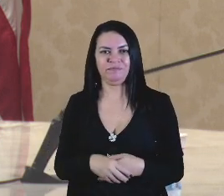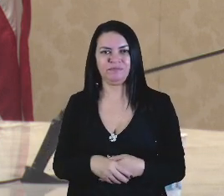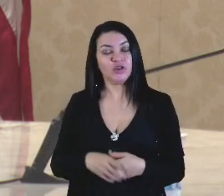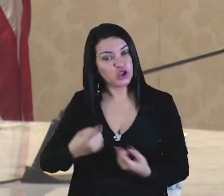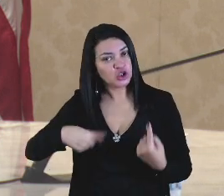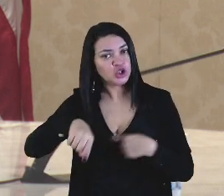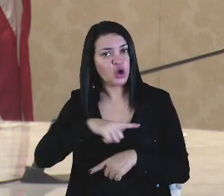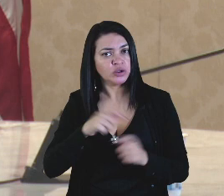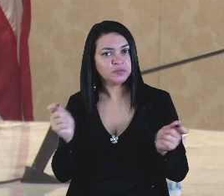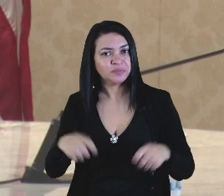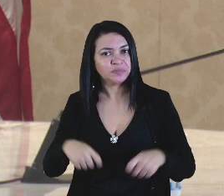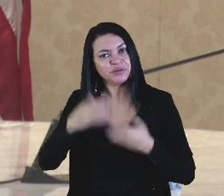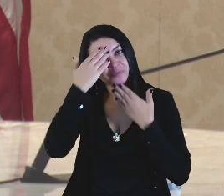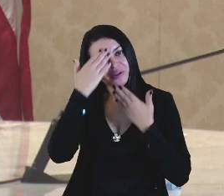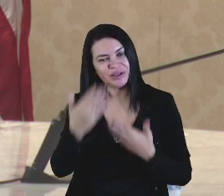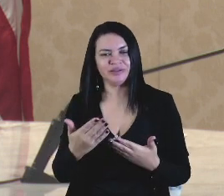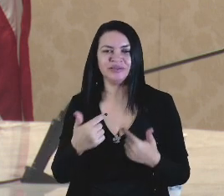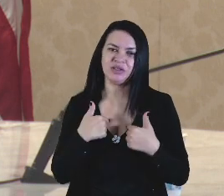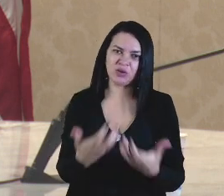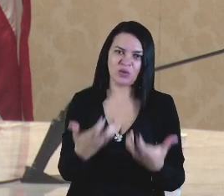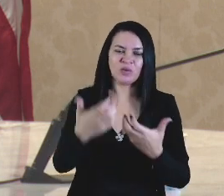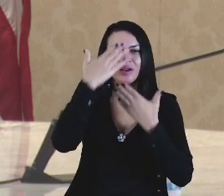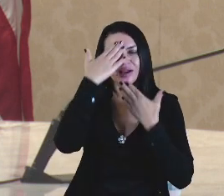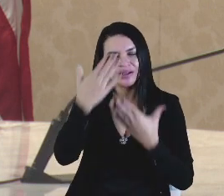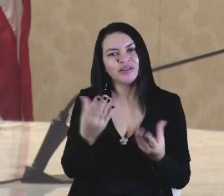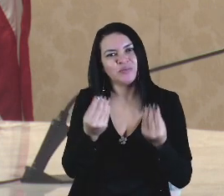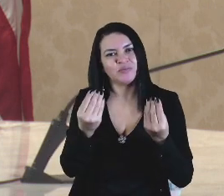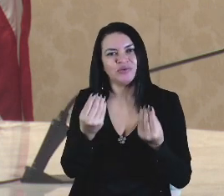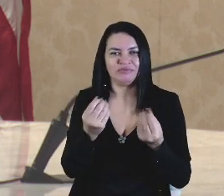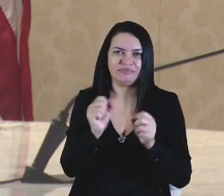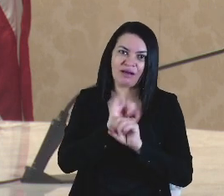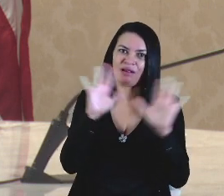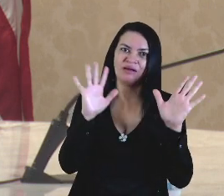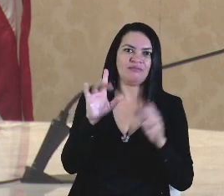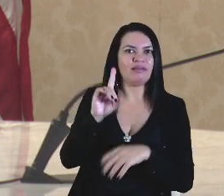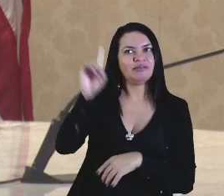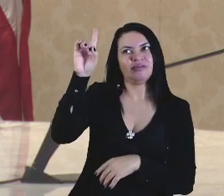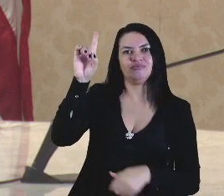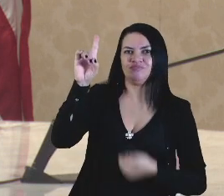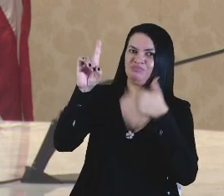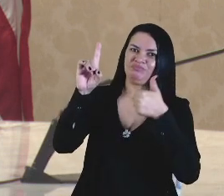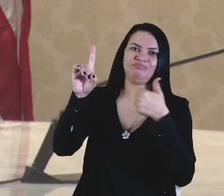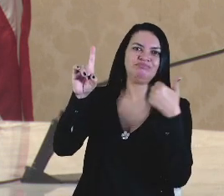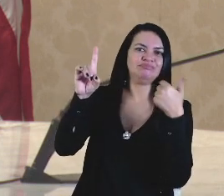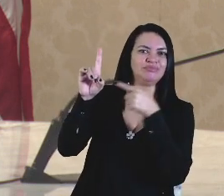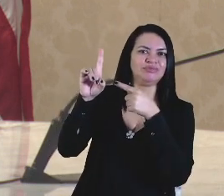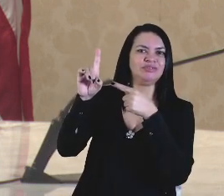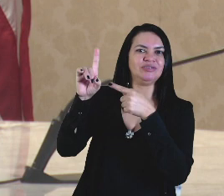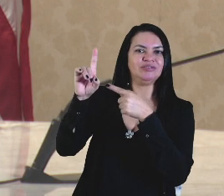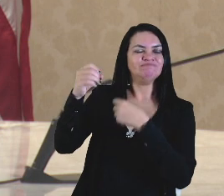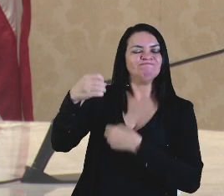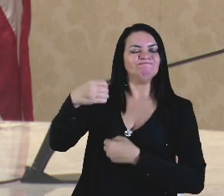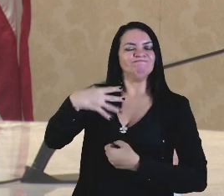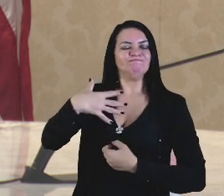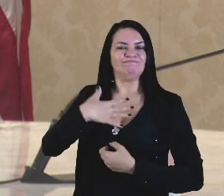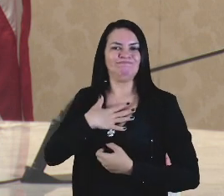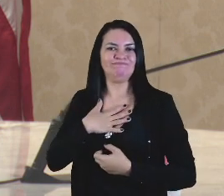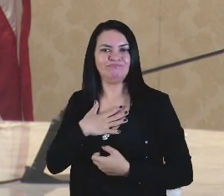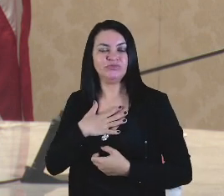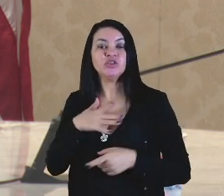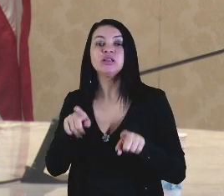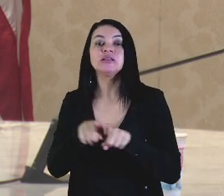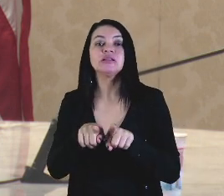agradecer, e eu quero agradecer muito, claro, a Deus, como mencionei no início, que nos inspira, mas